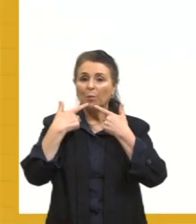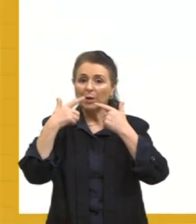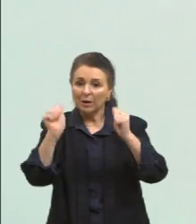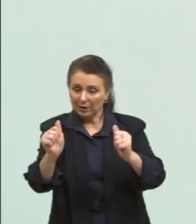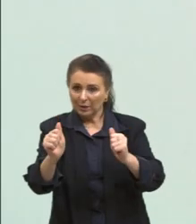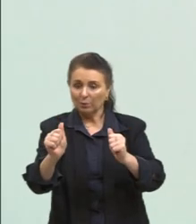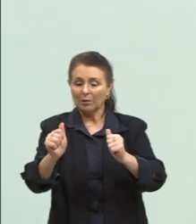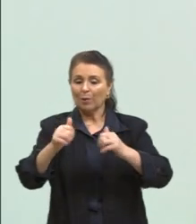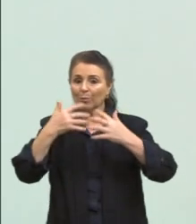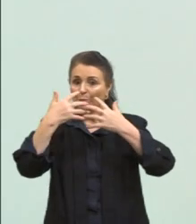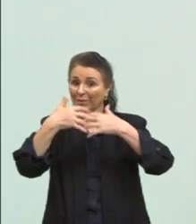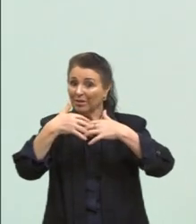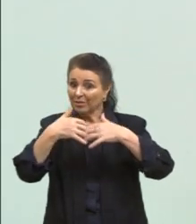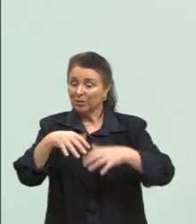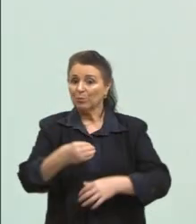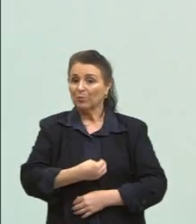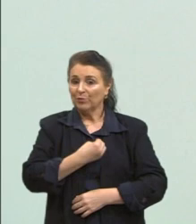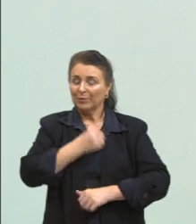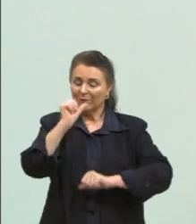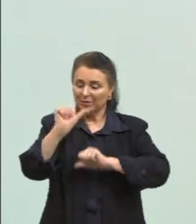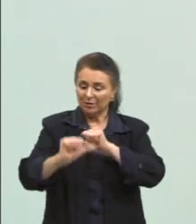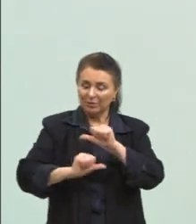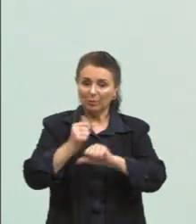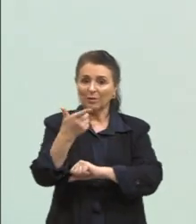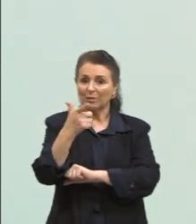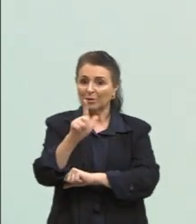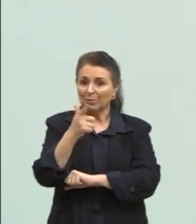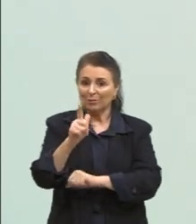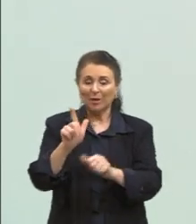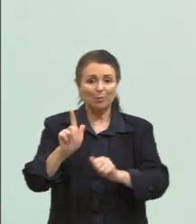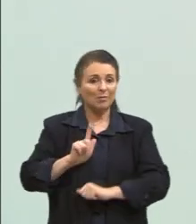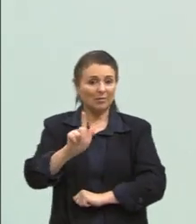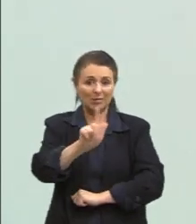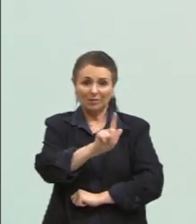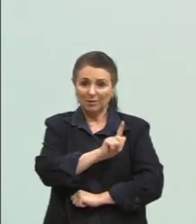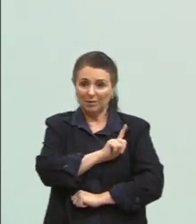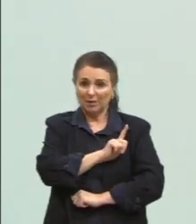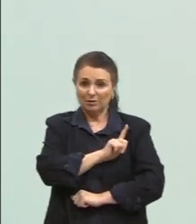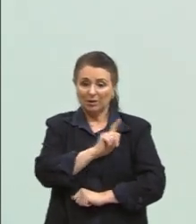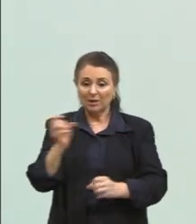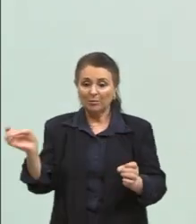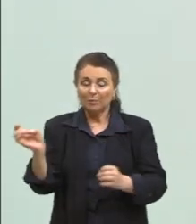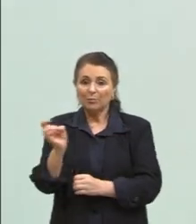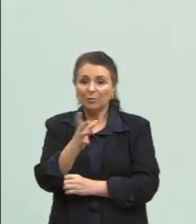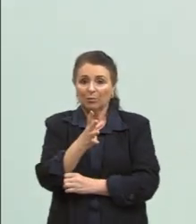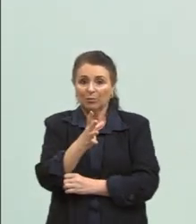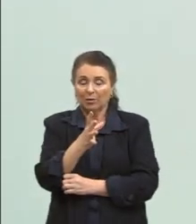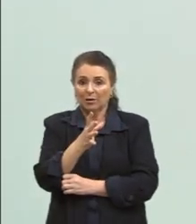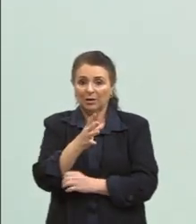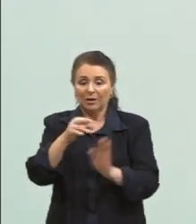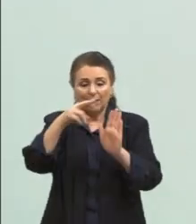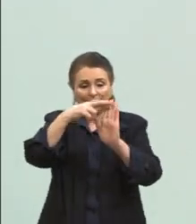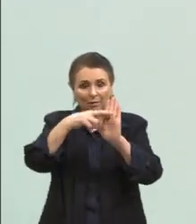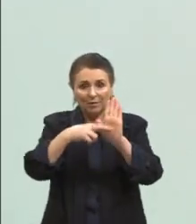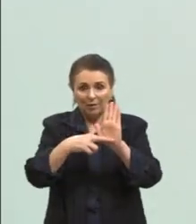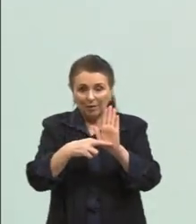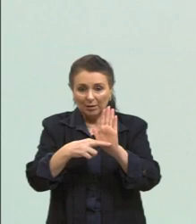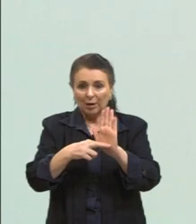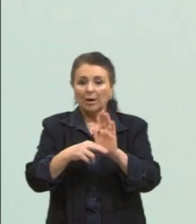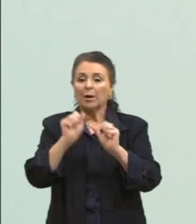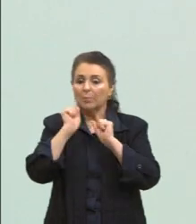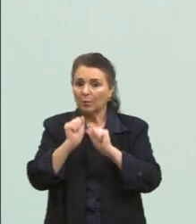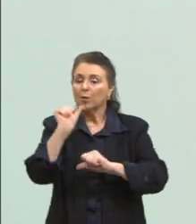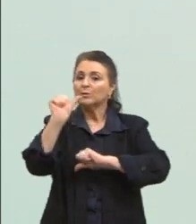vivo e que se transforma e que não existe uma gramática que ela é pronta, aquela gramática normativa, que ela pode sim se